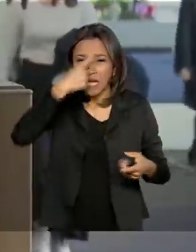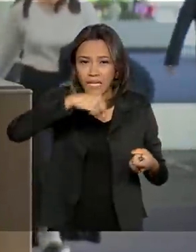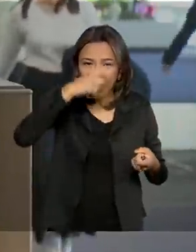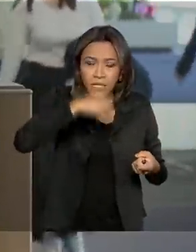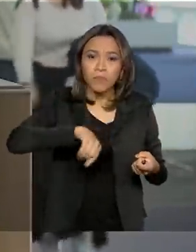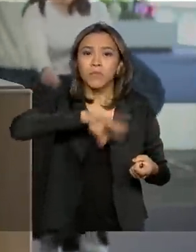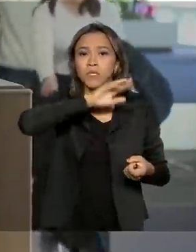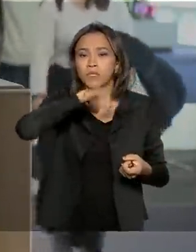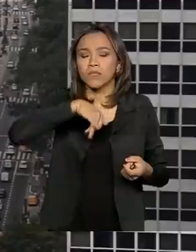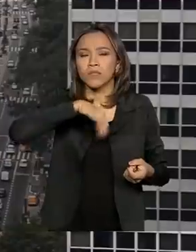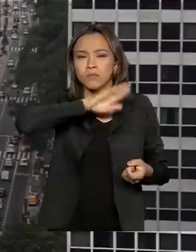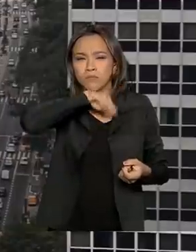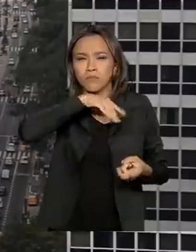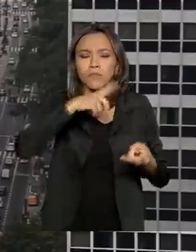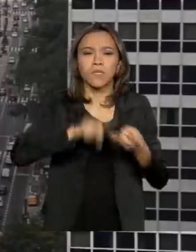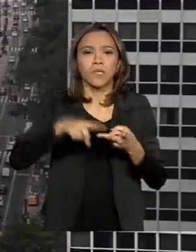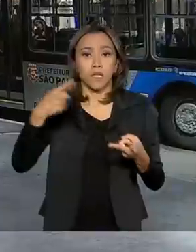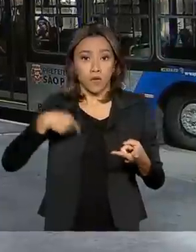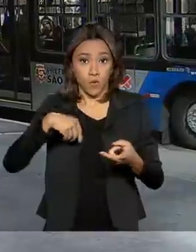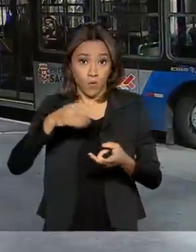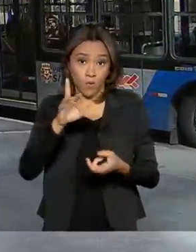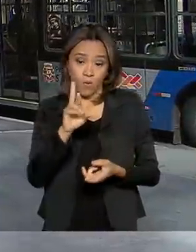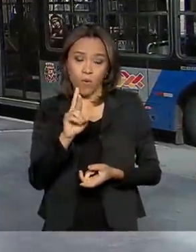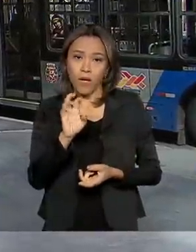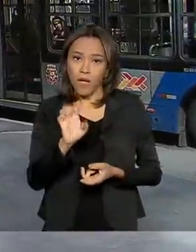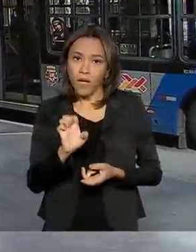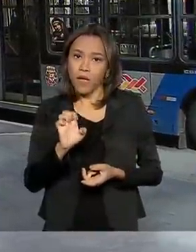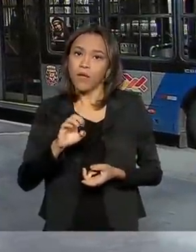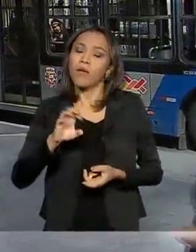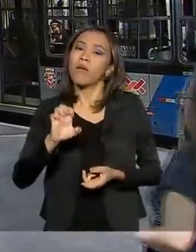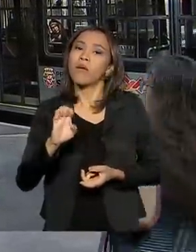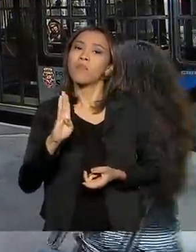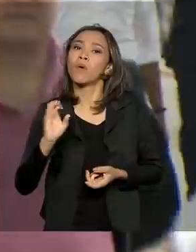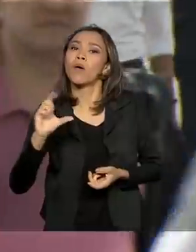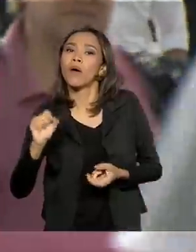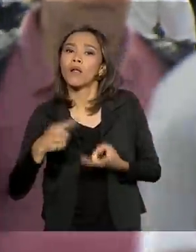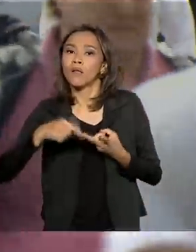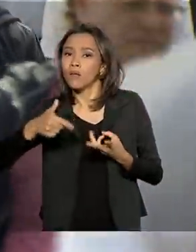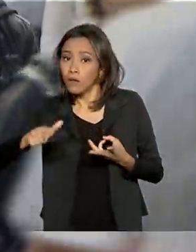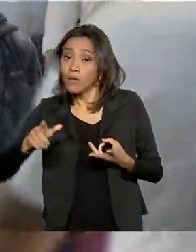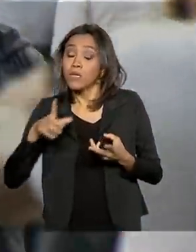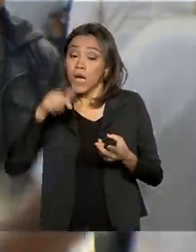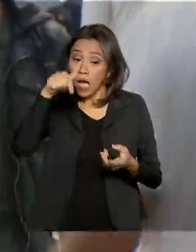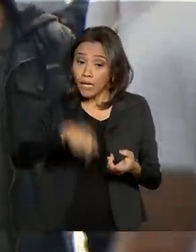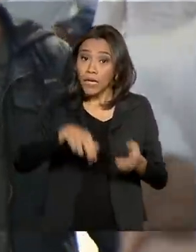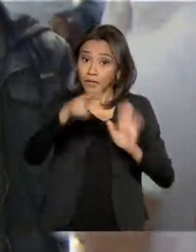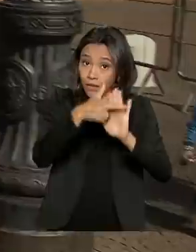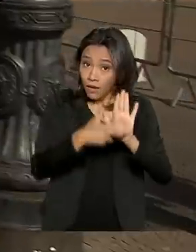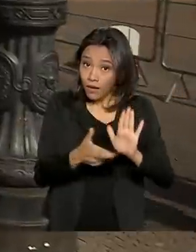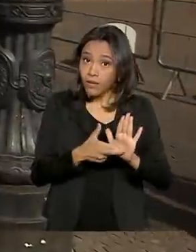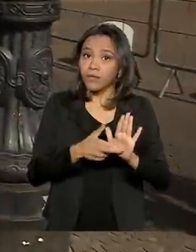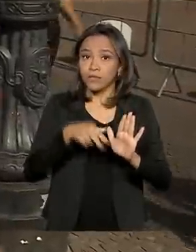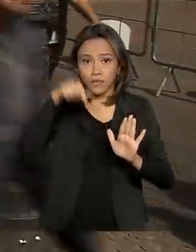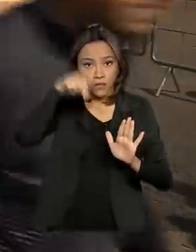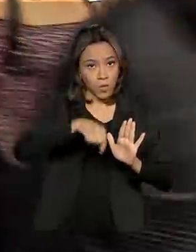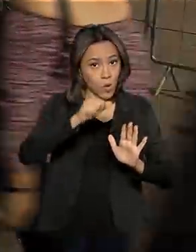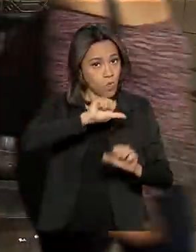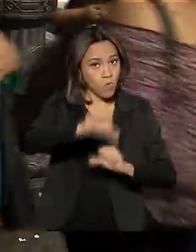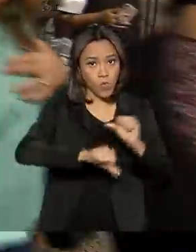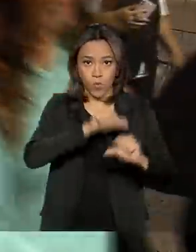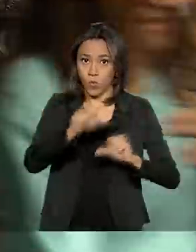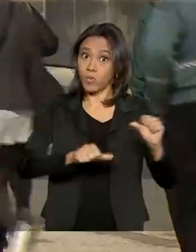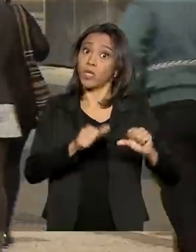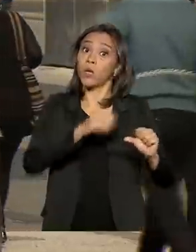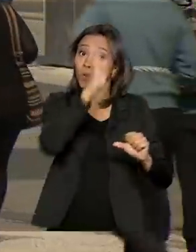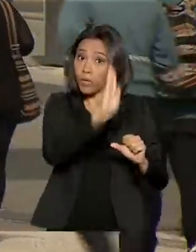zika vírus e o ebola. Aqui no Brasil, mesmo com esse anúncio da OMS, os protocolos não mudam. O Brasil continua em